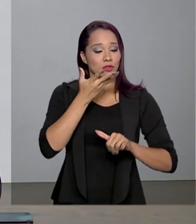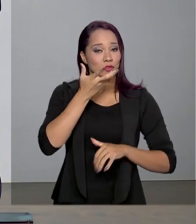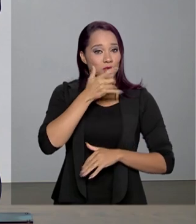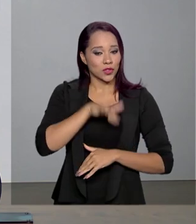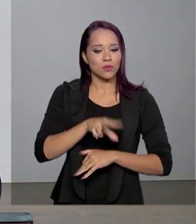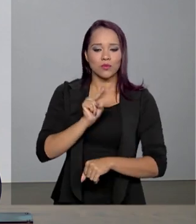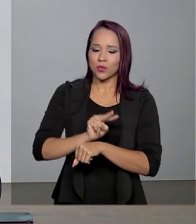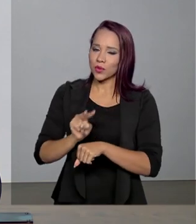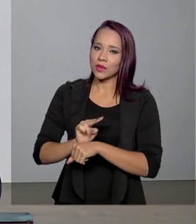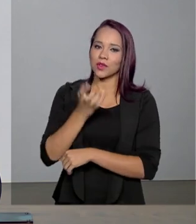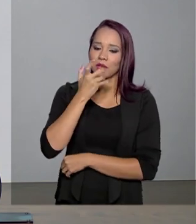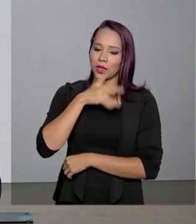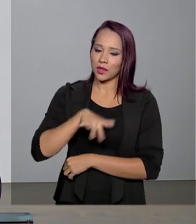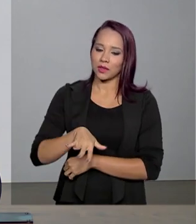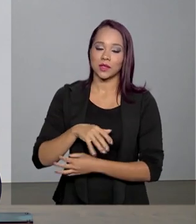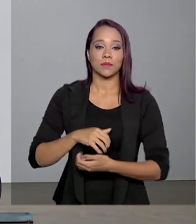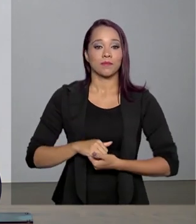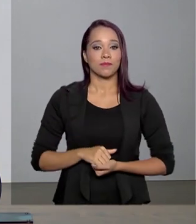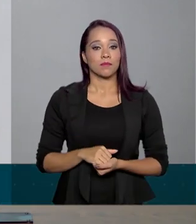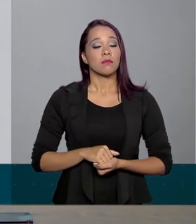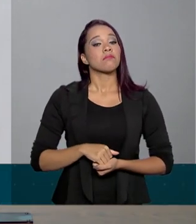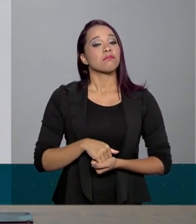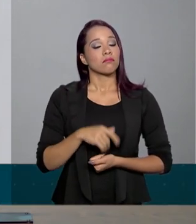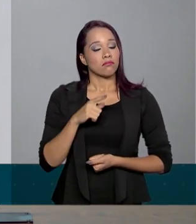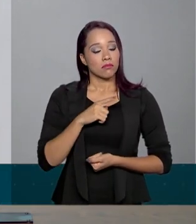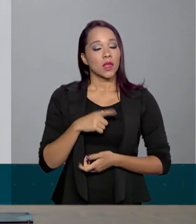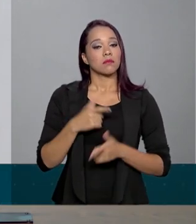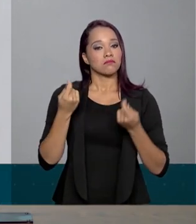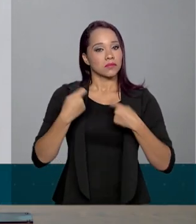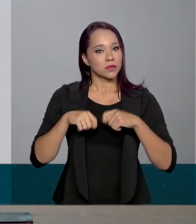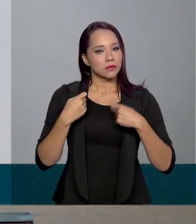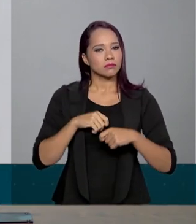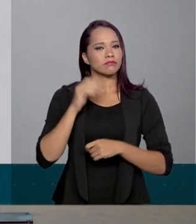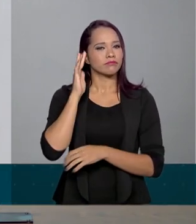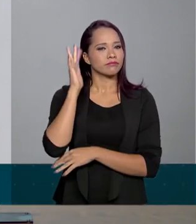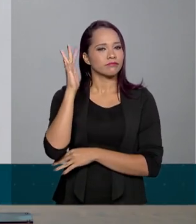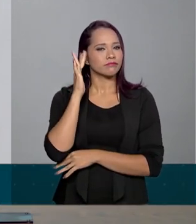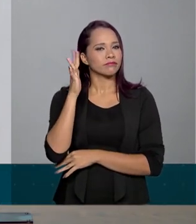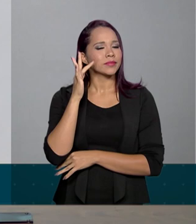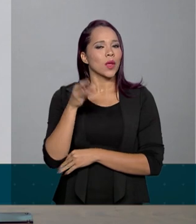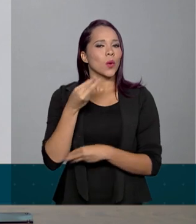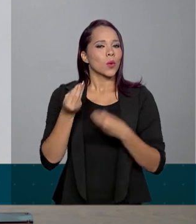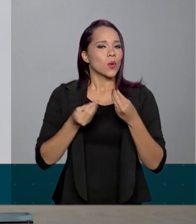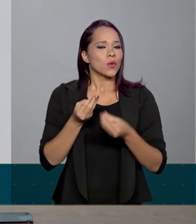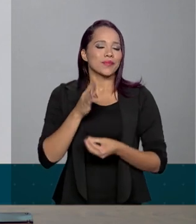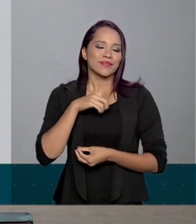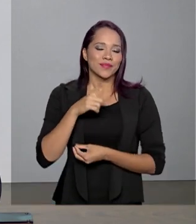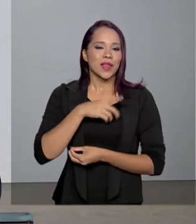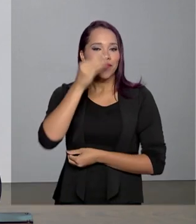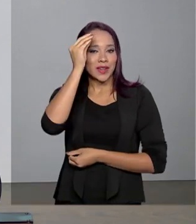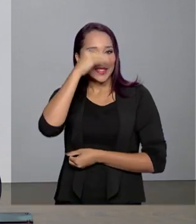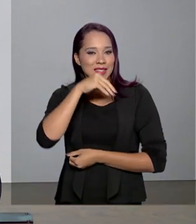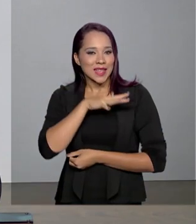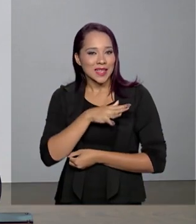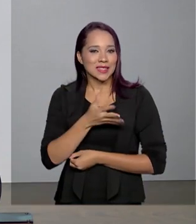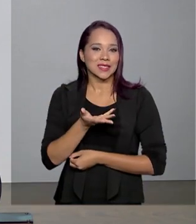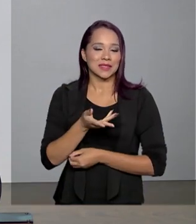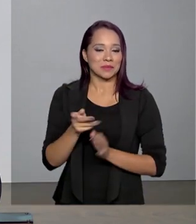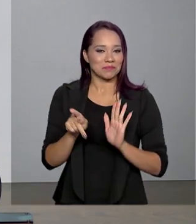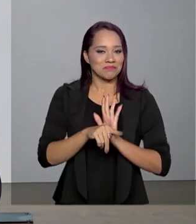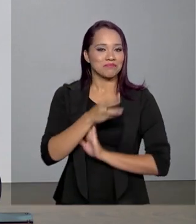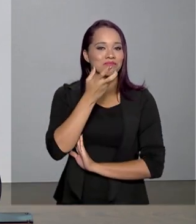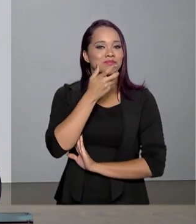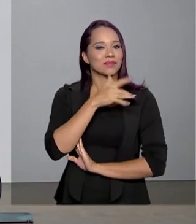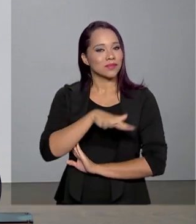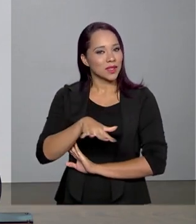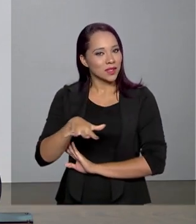as crianças. Há uma necessidade, evidentemente, de se pensar na vulnerabilidade maior da criança